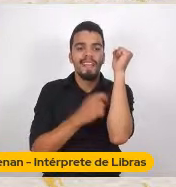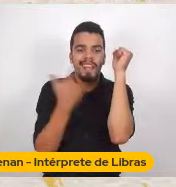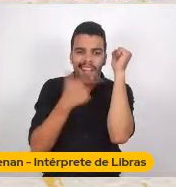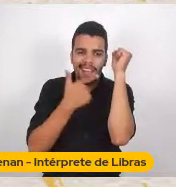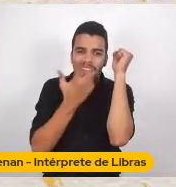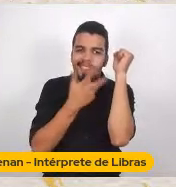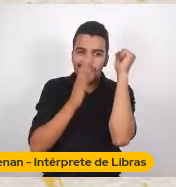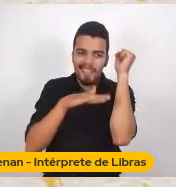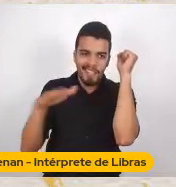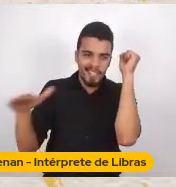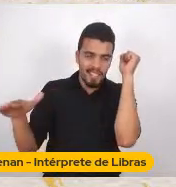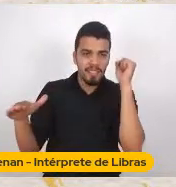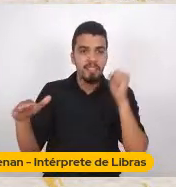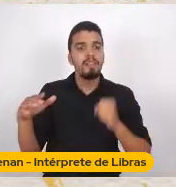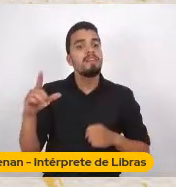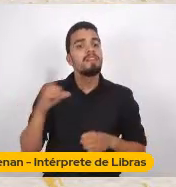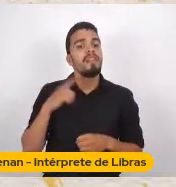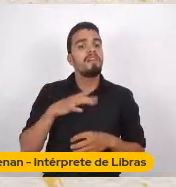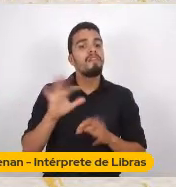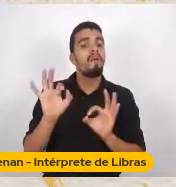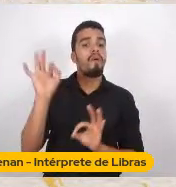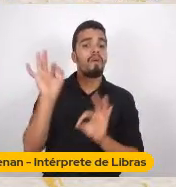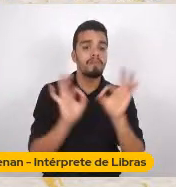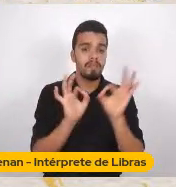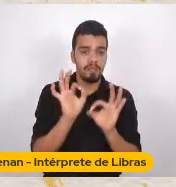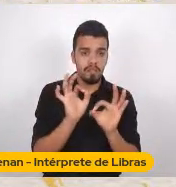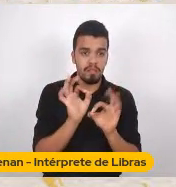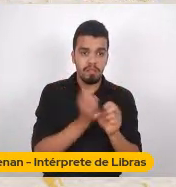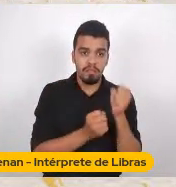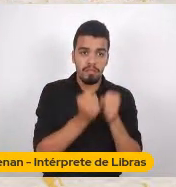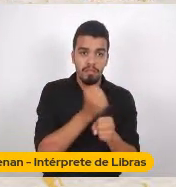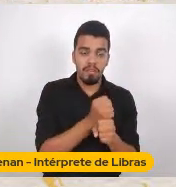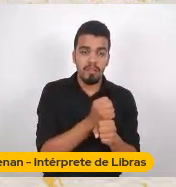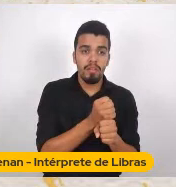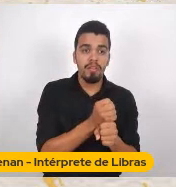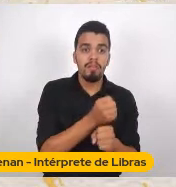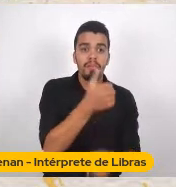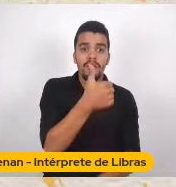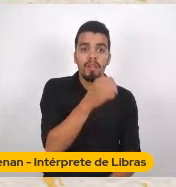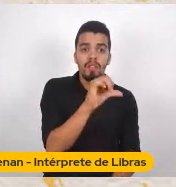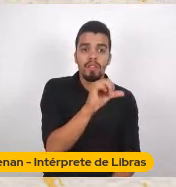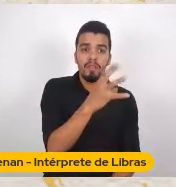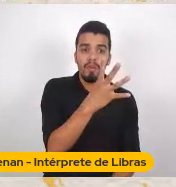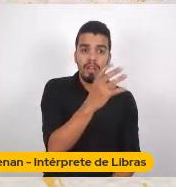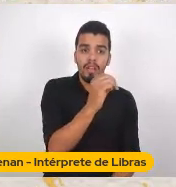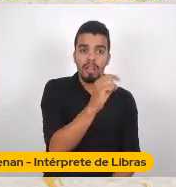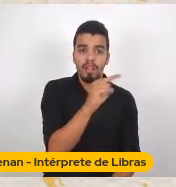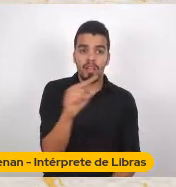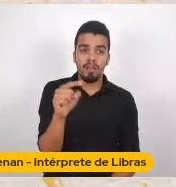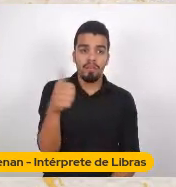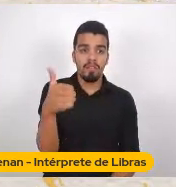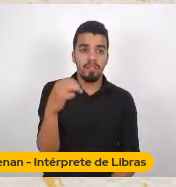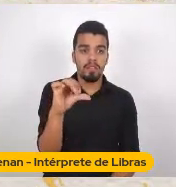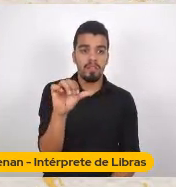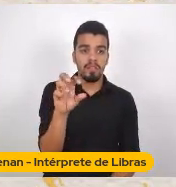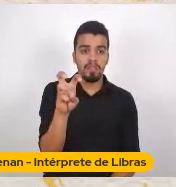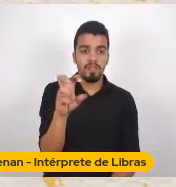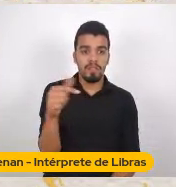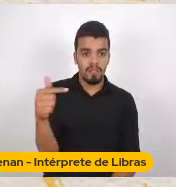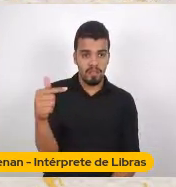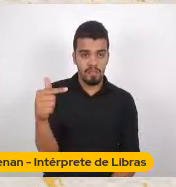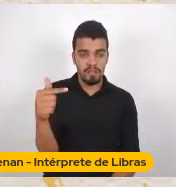produção do pica-pau Foi feita de 40 A 57 Então tudo Tudo que a gente vê Do pica-pau Salvo